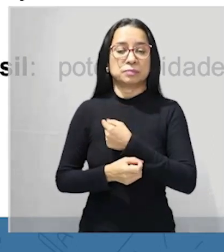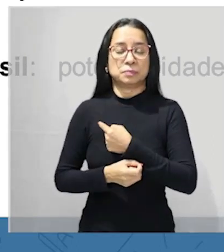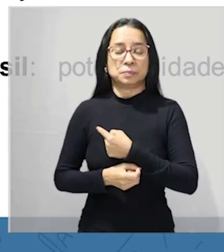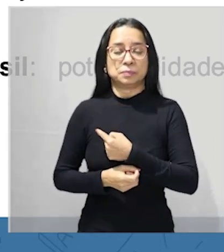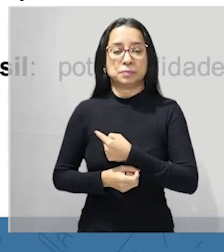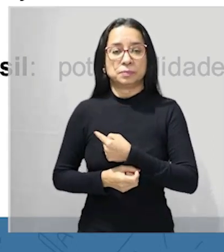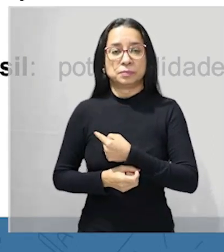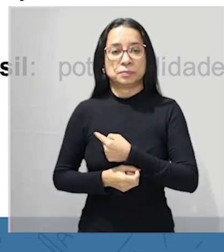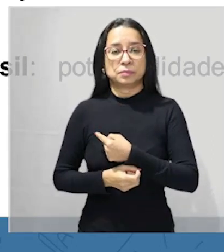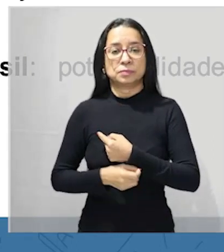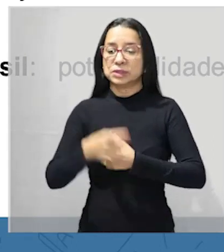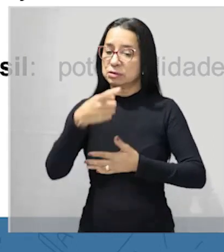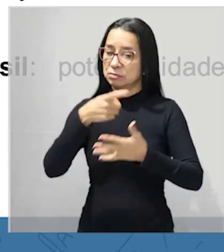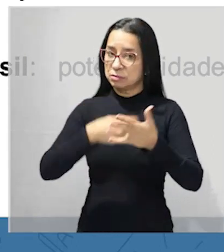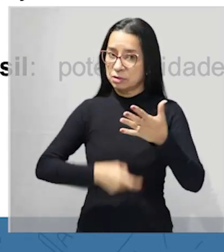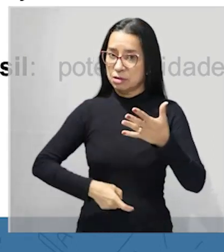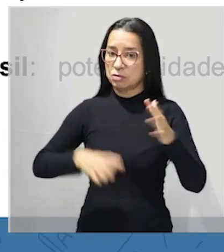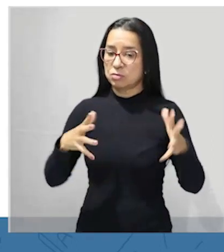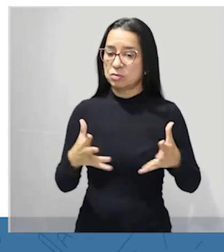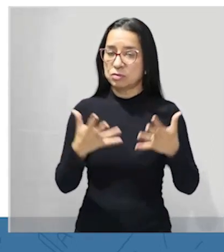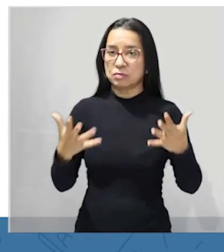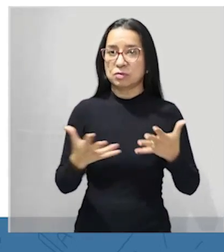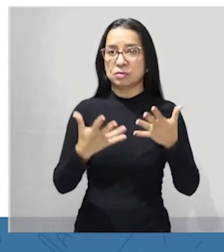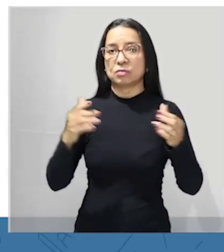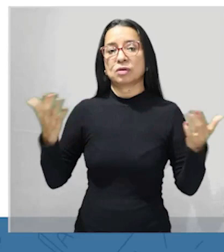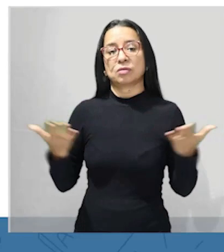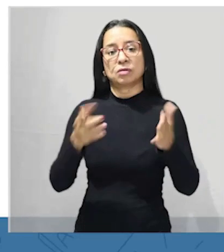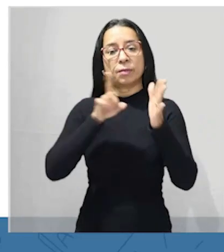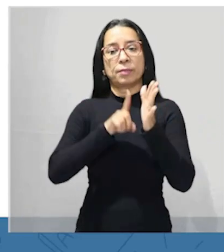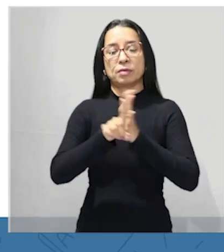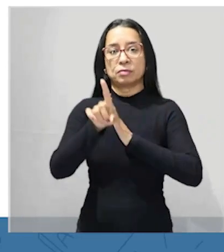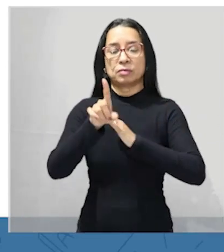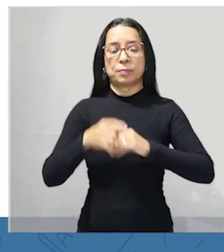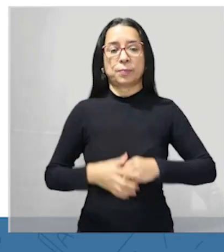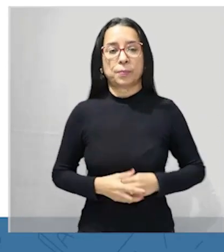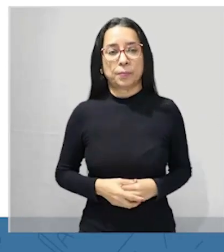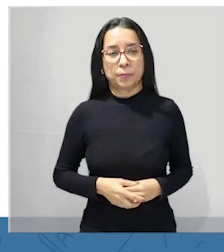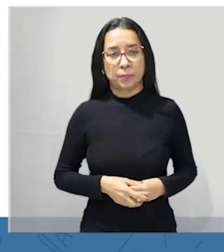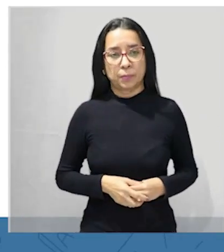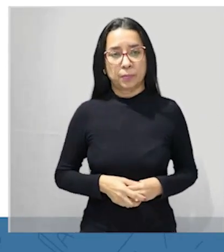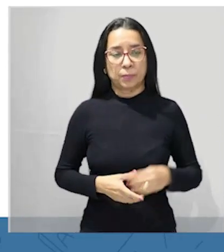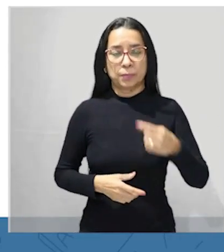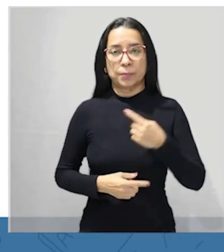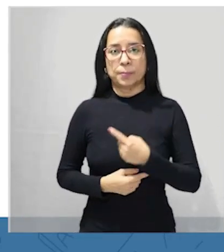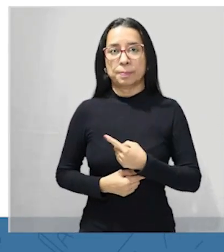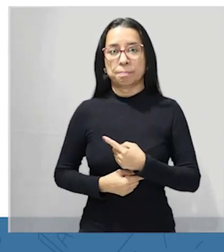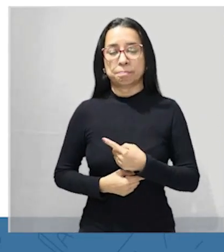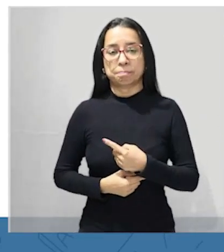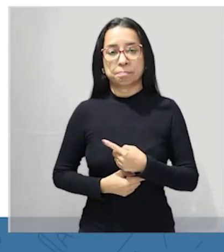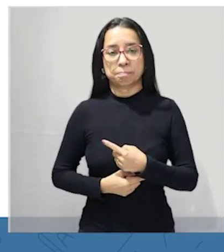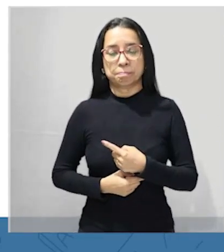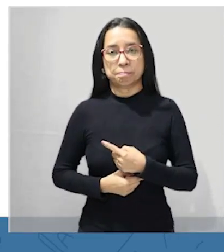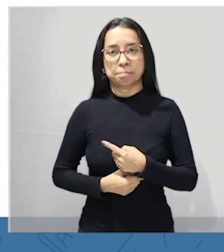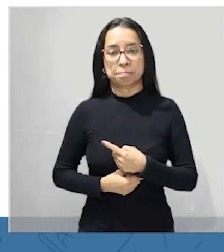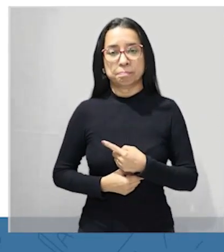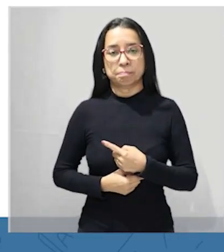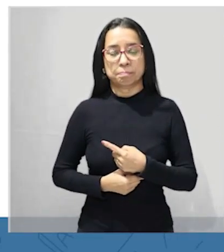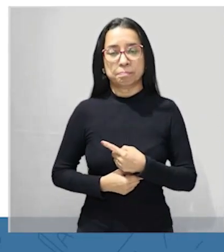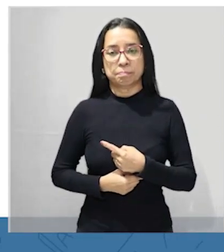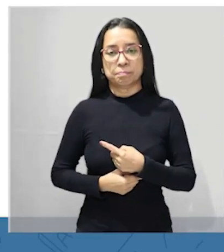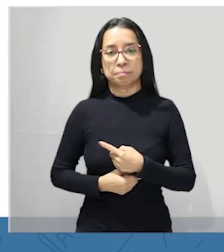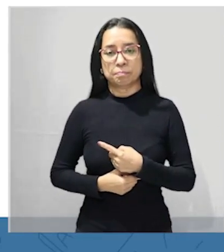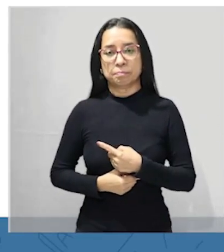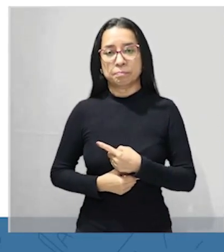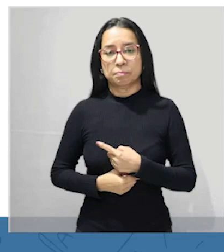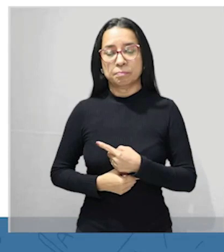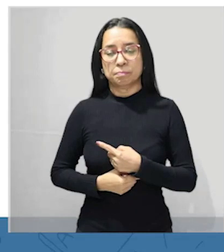bastante texto motivador vamos para o comando olha o que o comando me diz a realidade descrita no texto